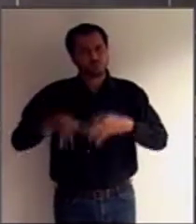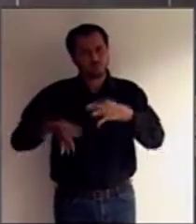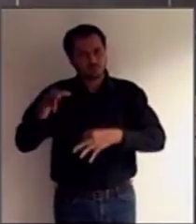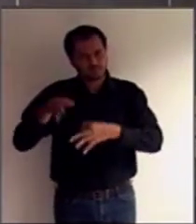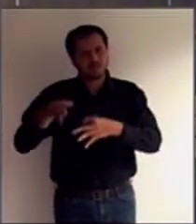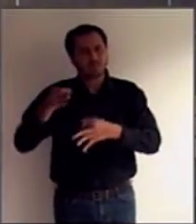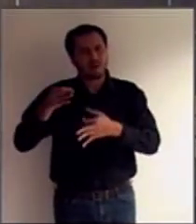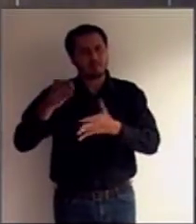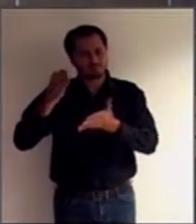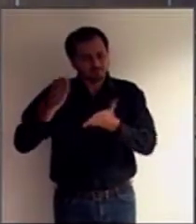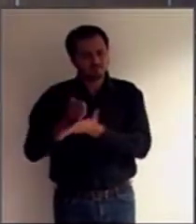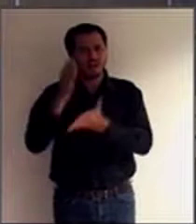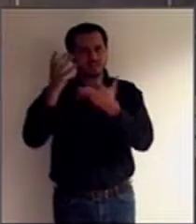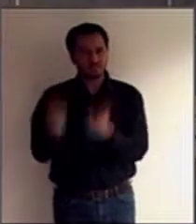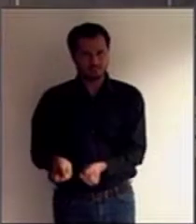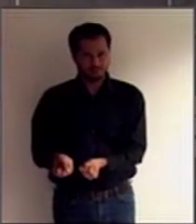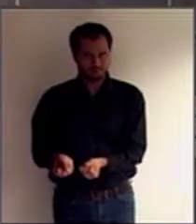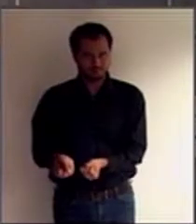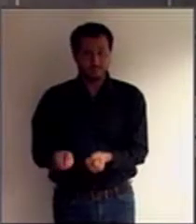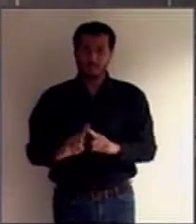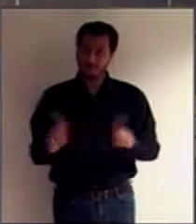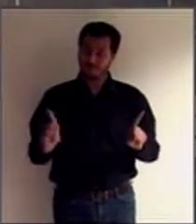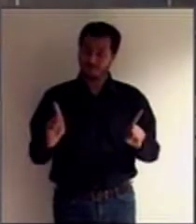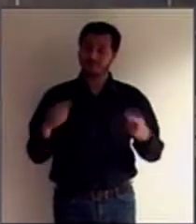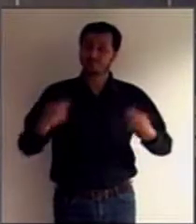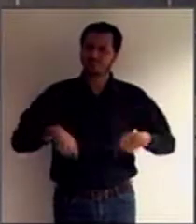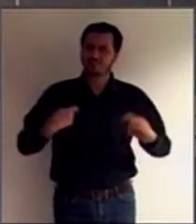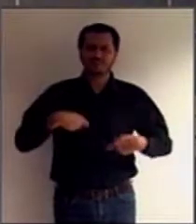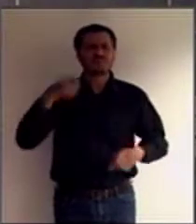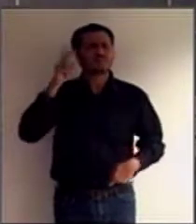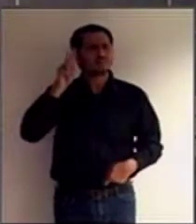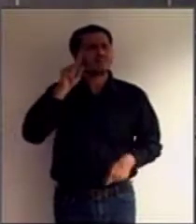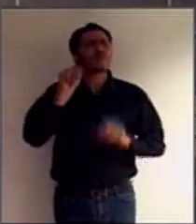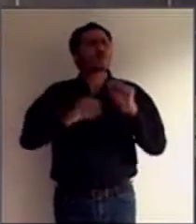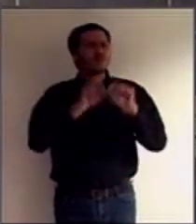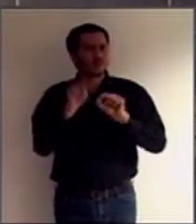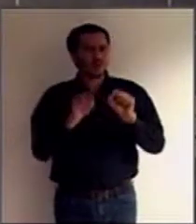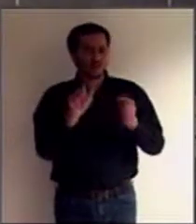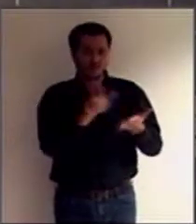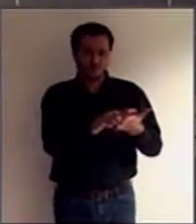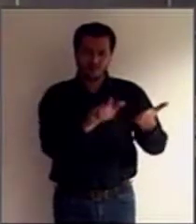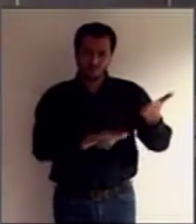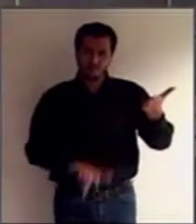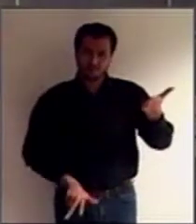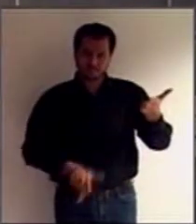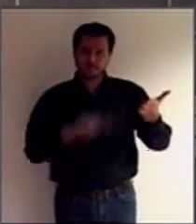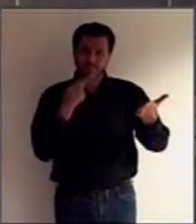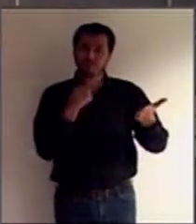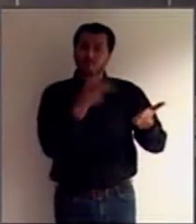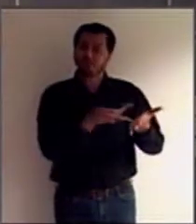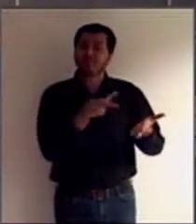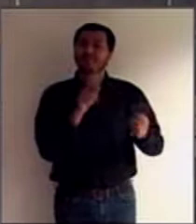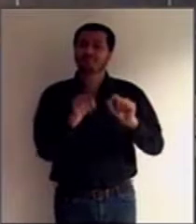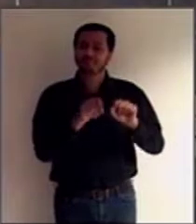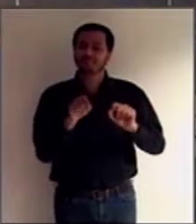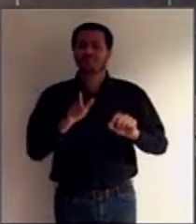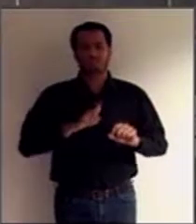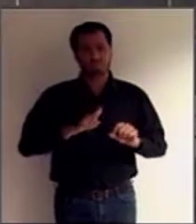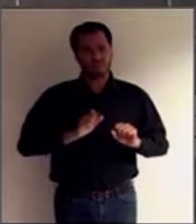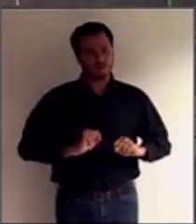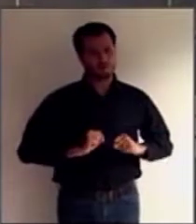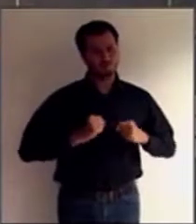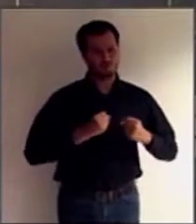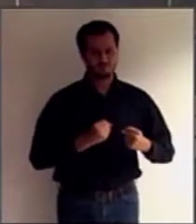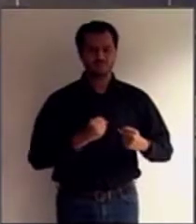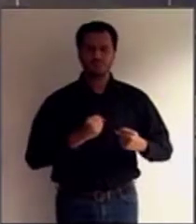nunca podendo esquecer o grande propósito da Convenção que trata da autonomia e da independência